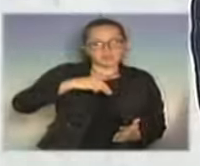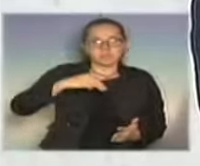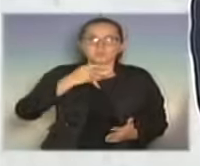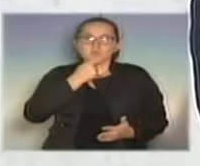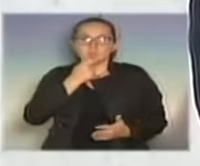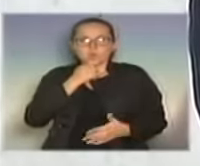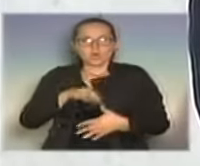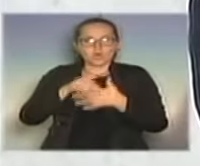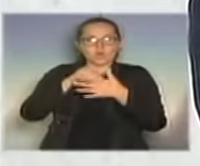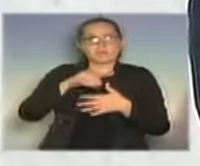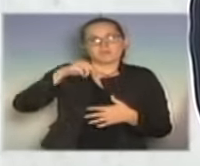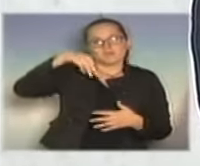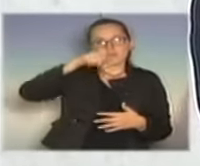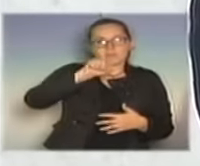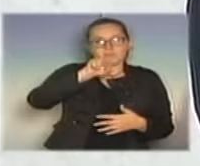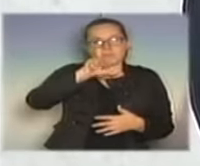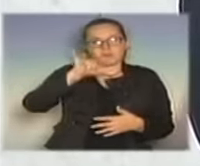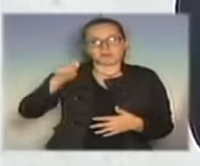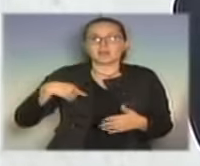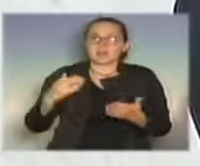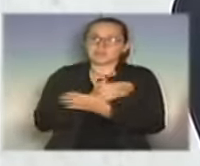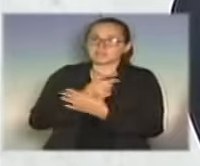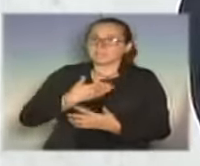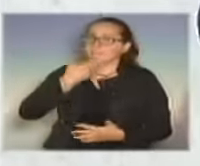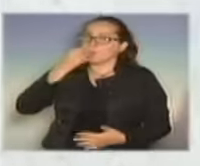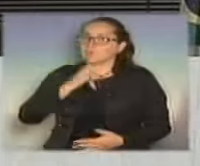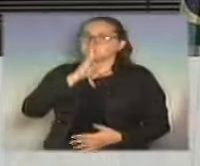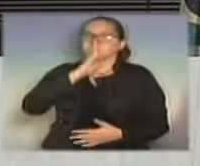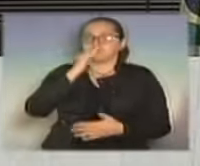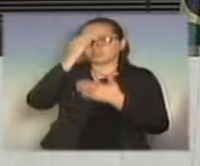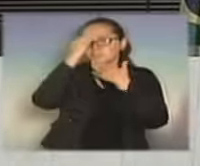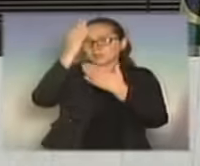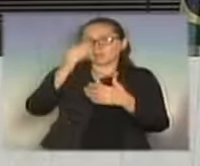Benedito Mariano. Às vezes a melhor coisa é calar a boca e ficar quieto. Muito obrigado.